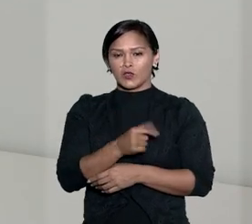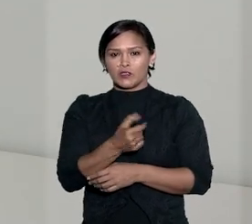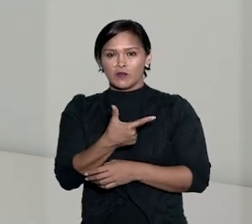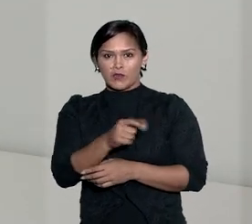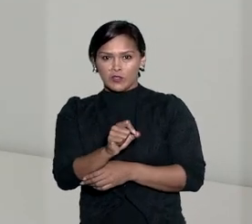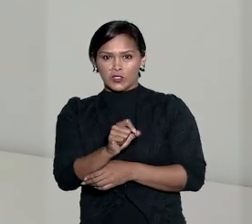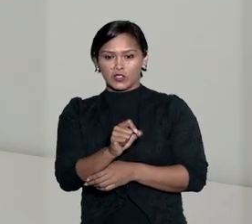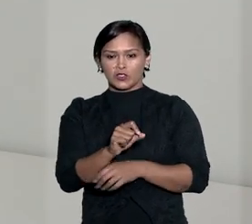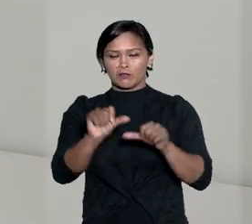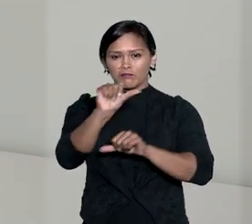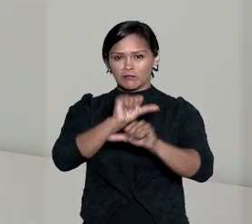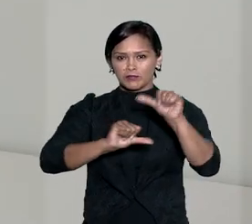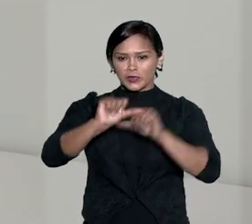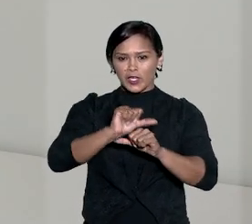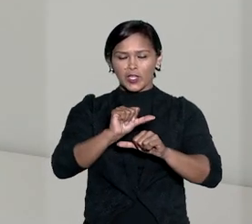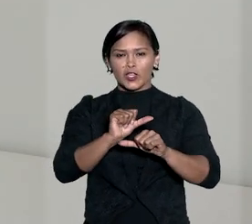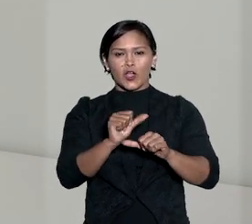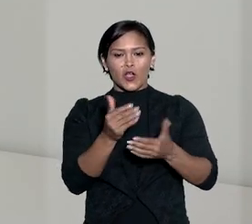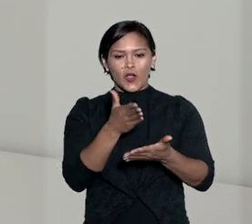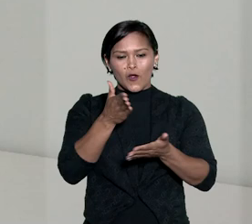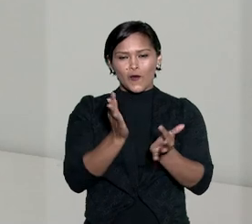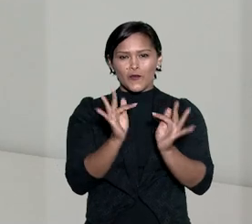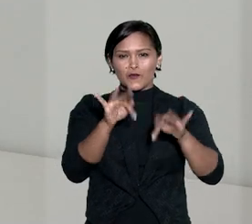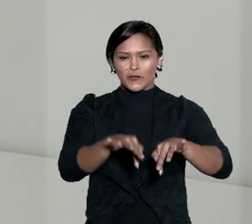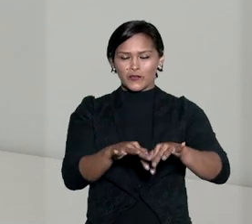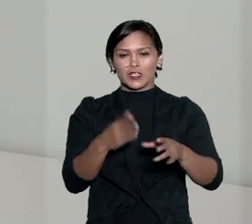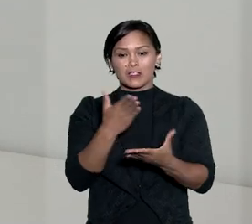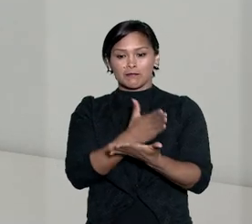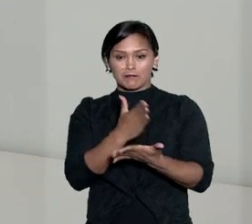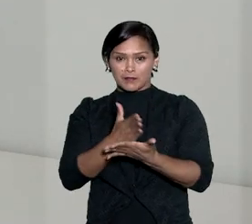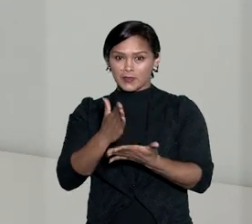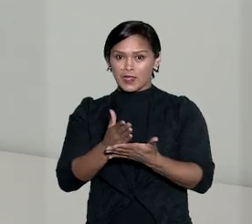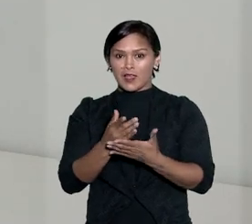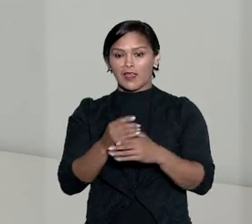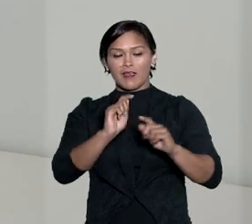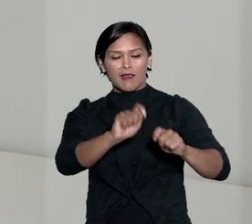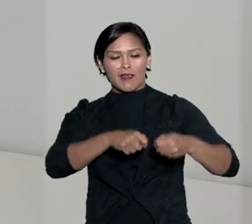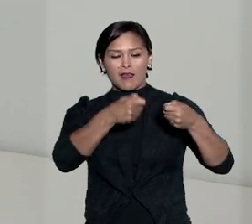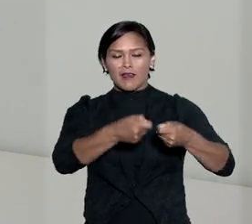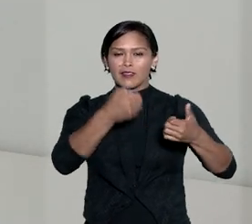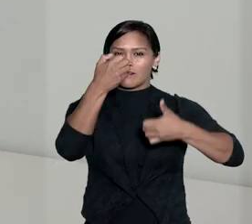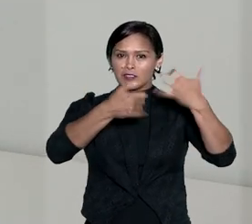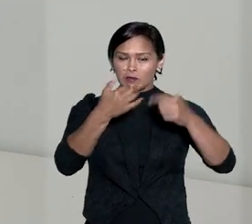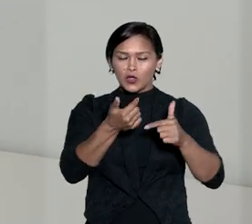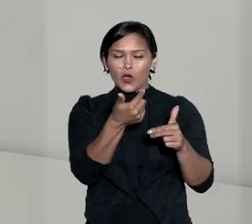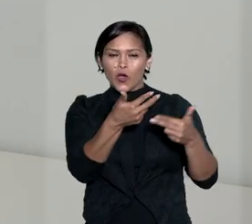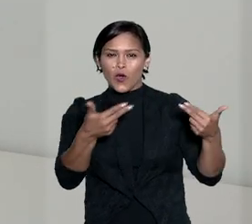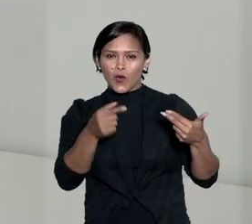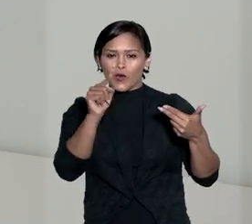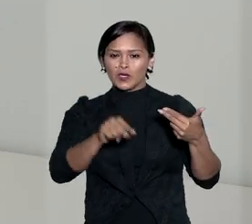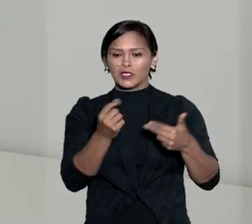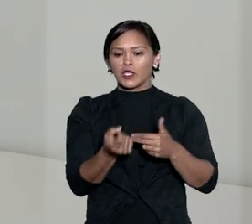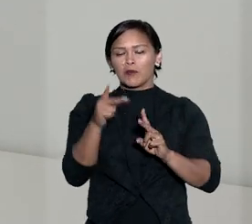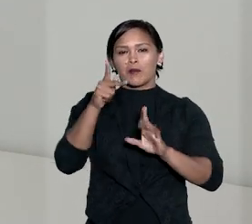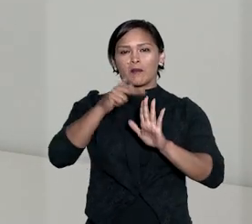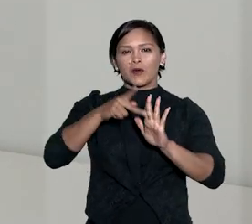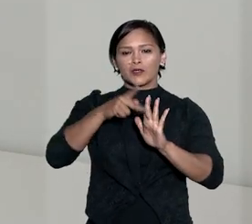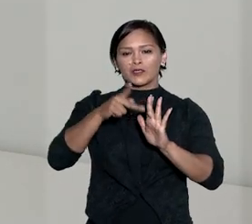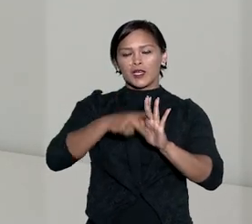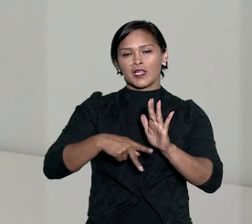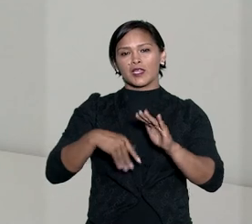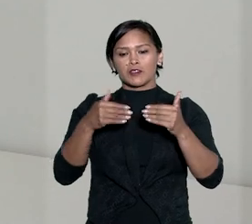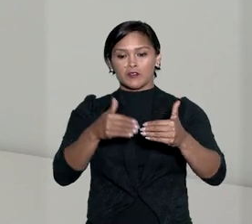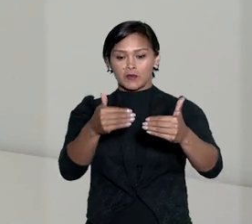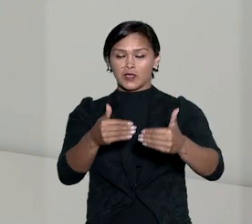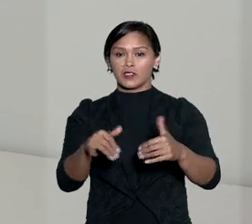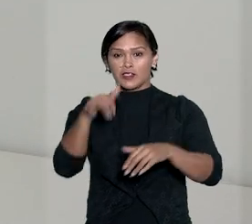2020 com a transferência do vencimento para o fim do parcelamento. A defesa argumentou, entre outras coisas, que uma portaria do